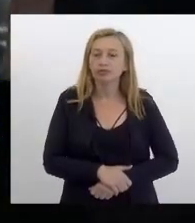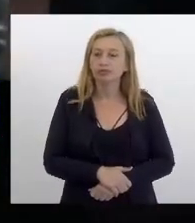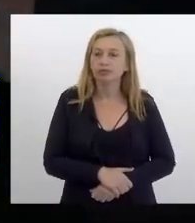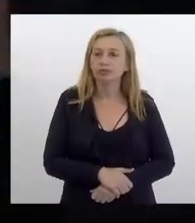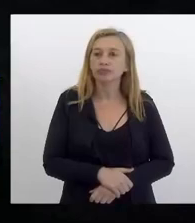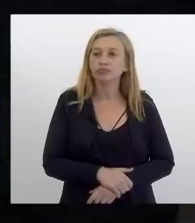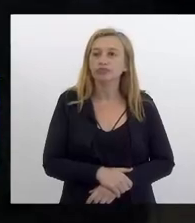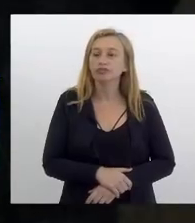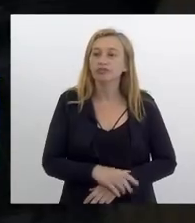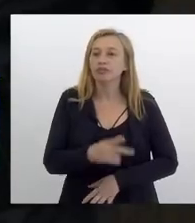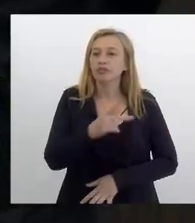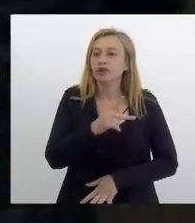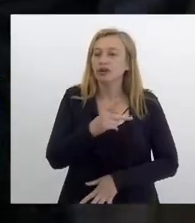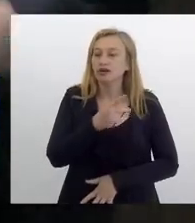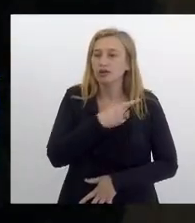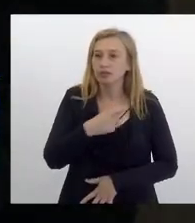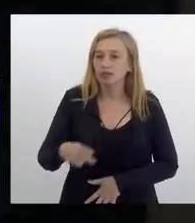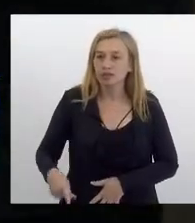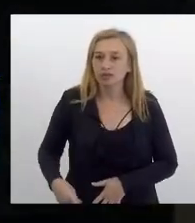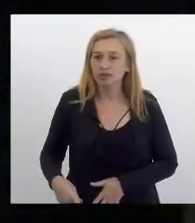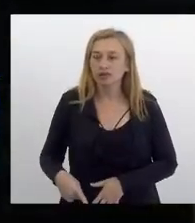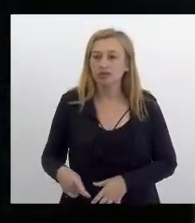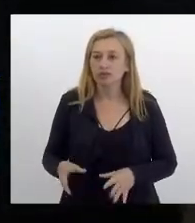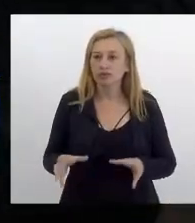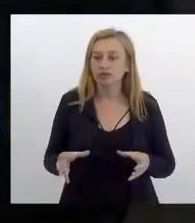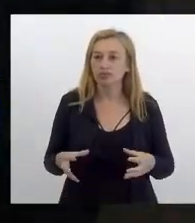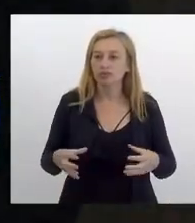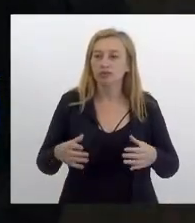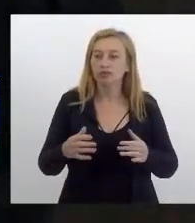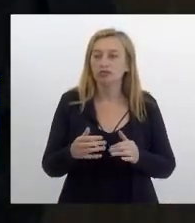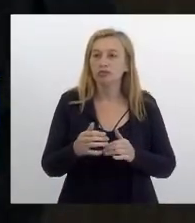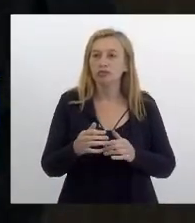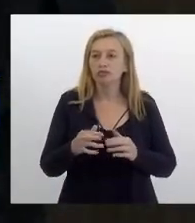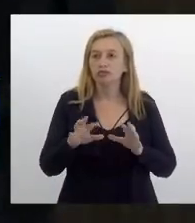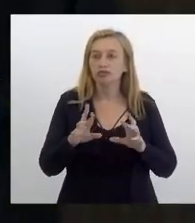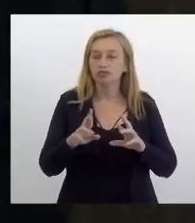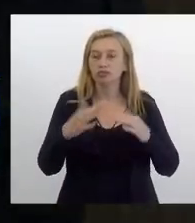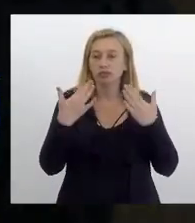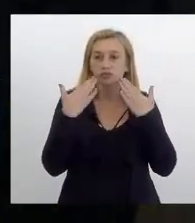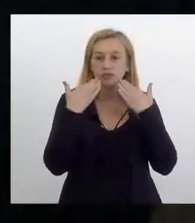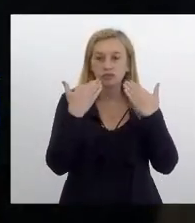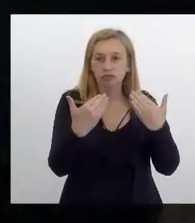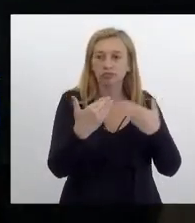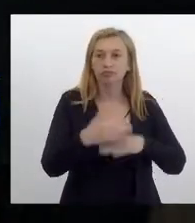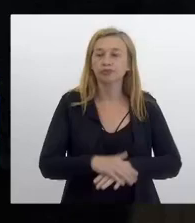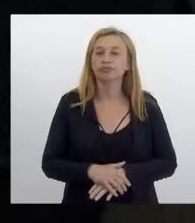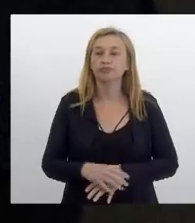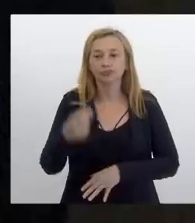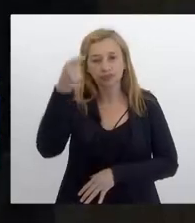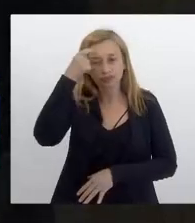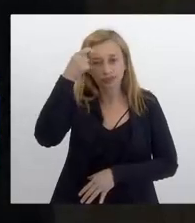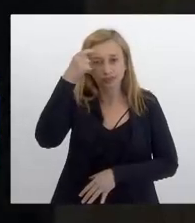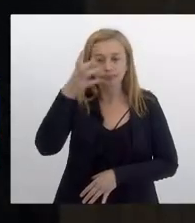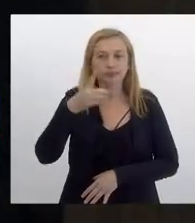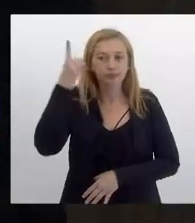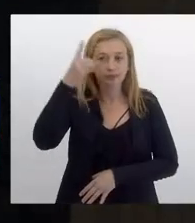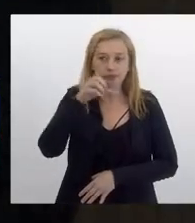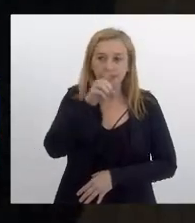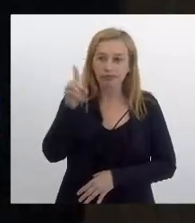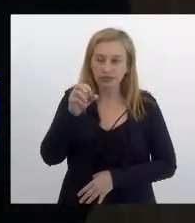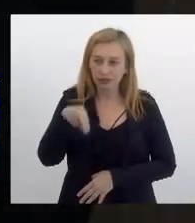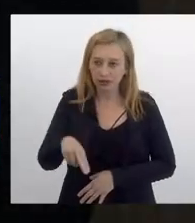designada para presidir a audiência pública. Chegamos ao seguinte consenso. A deputada Zeidã